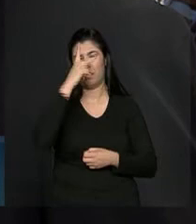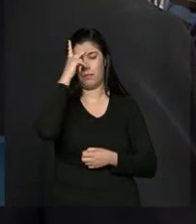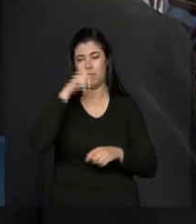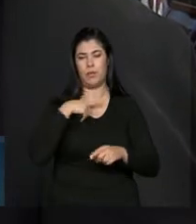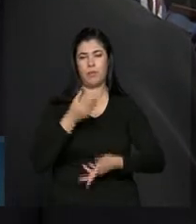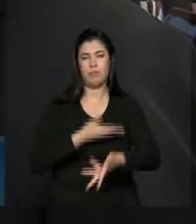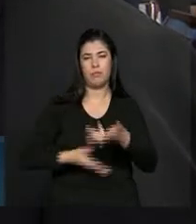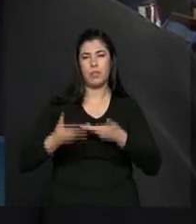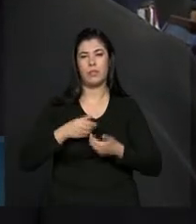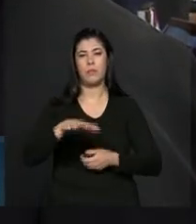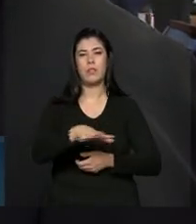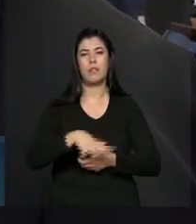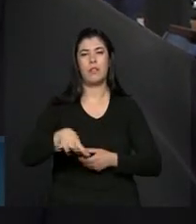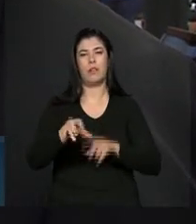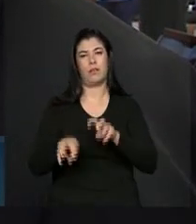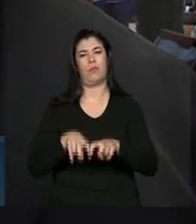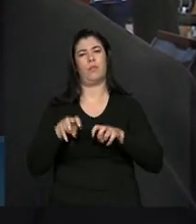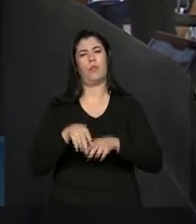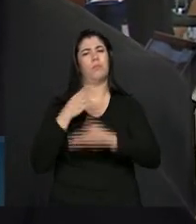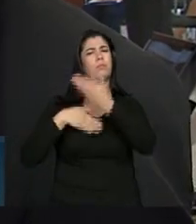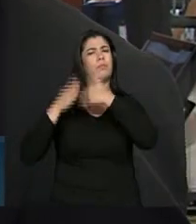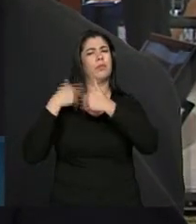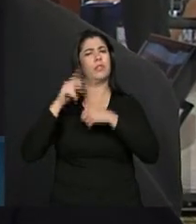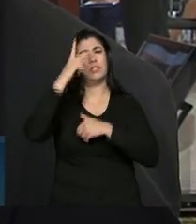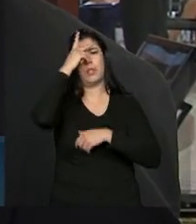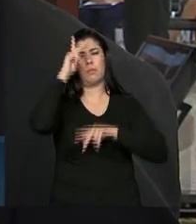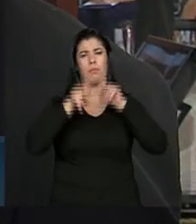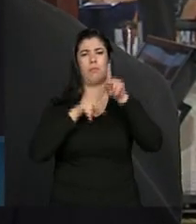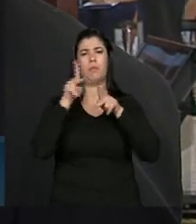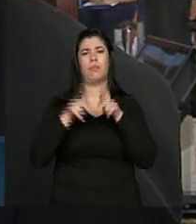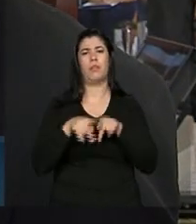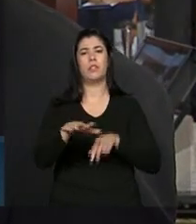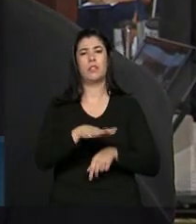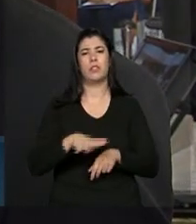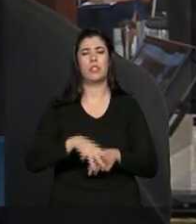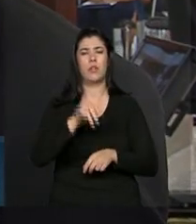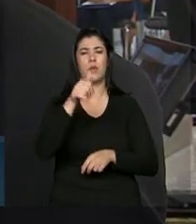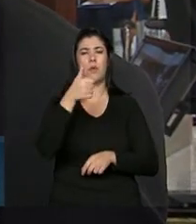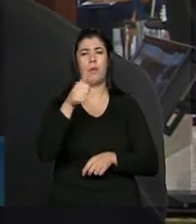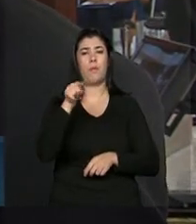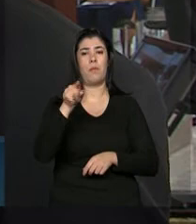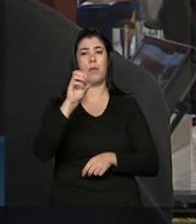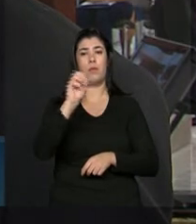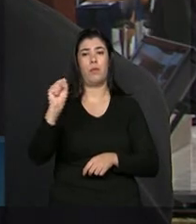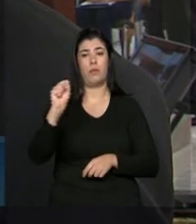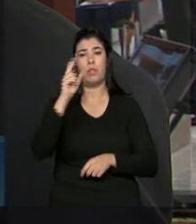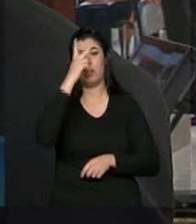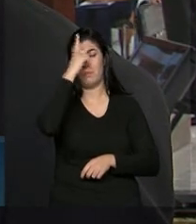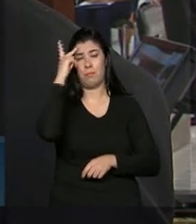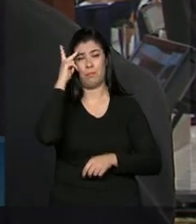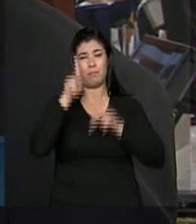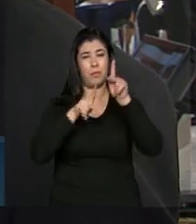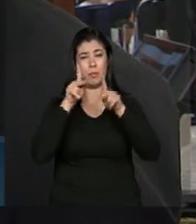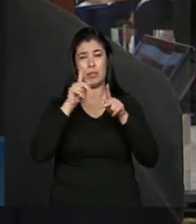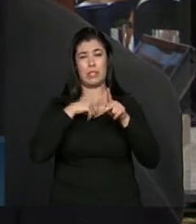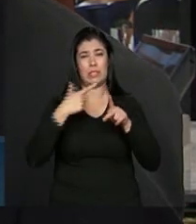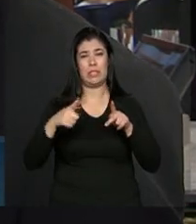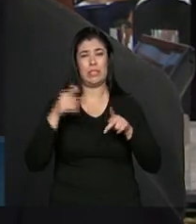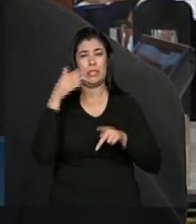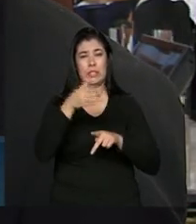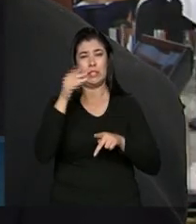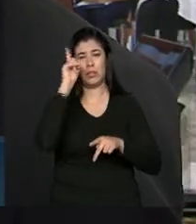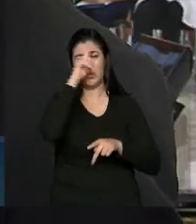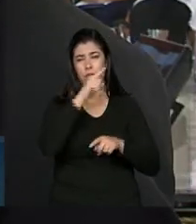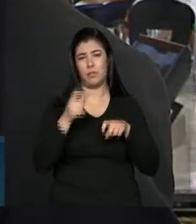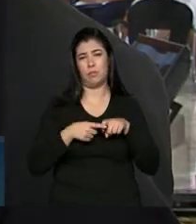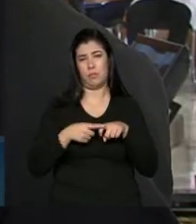nós atendemos na zona rural. Então, antigamente, essa população da zona rural, de 1.800 habitantes, tinha muita dificuldade de acesso a médicos. E agora eles